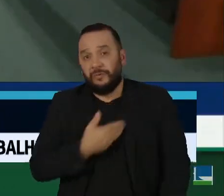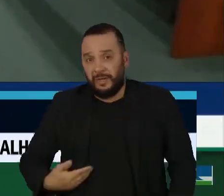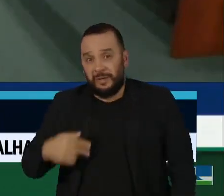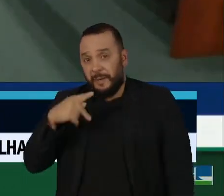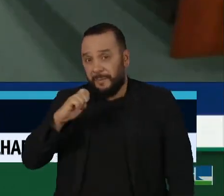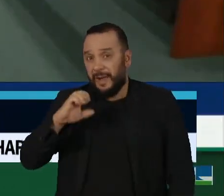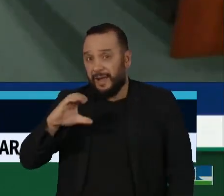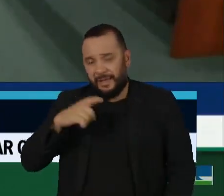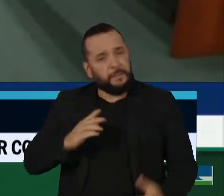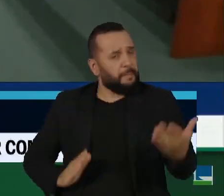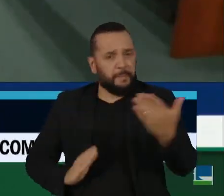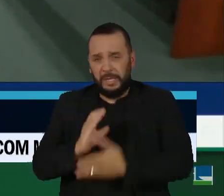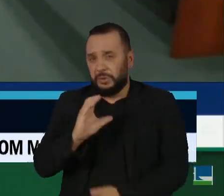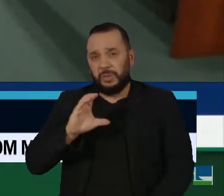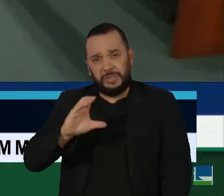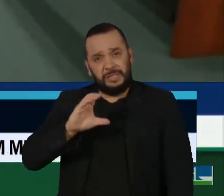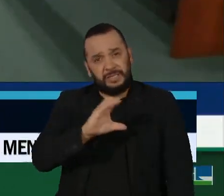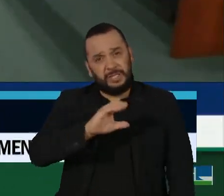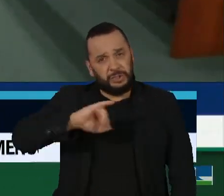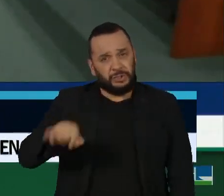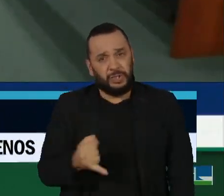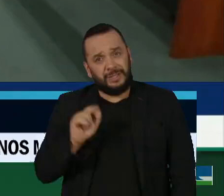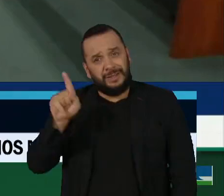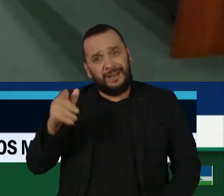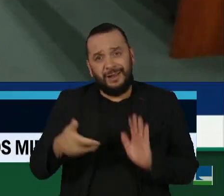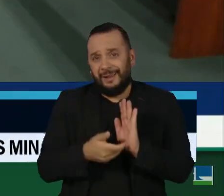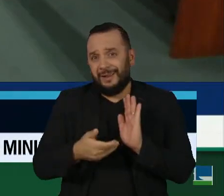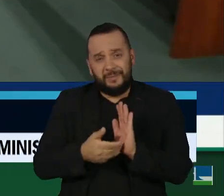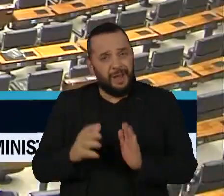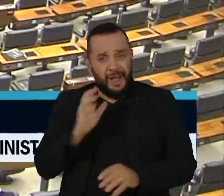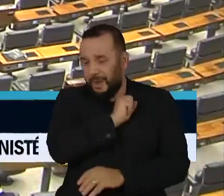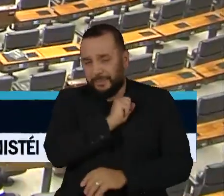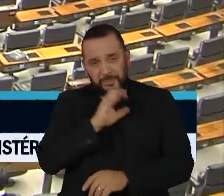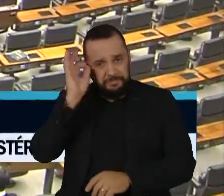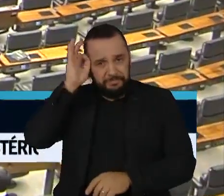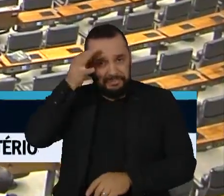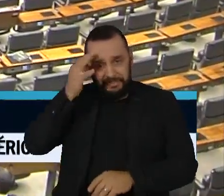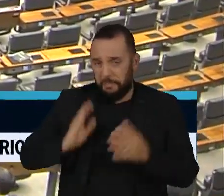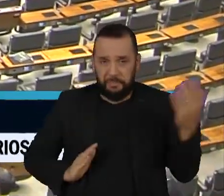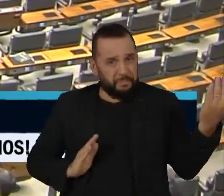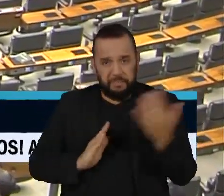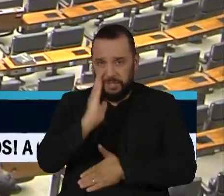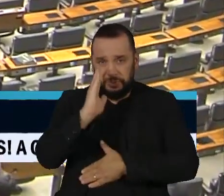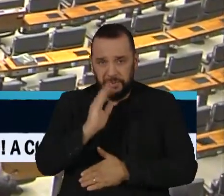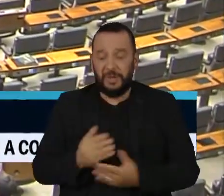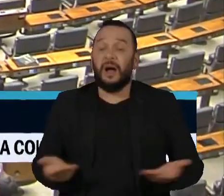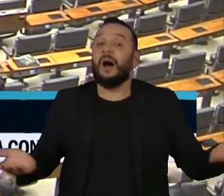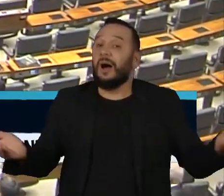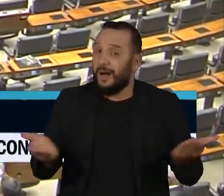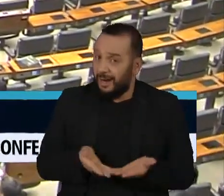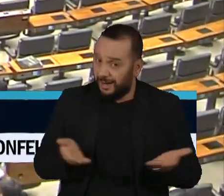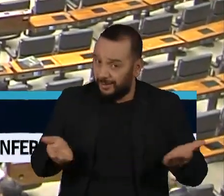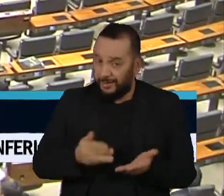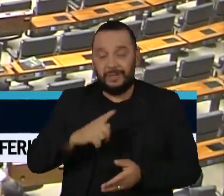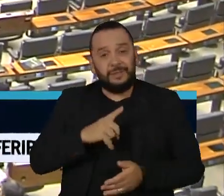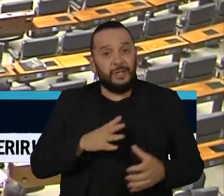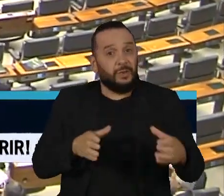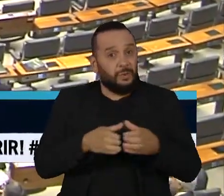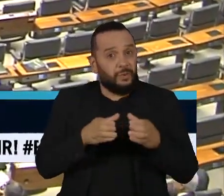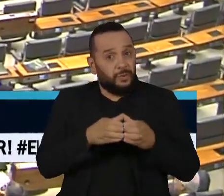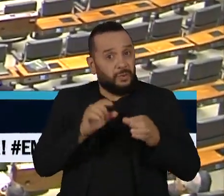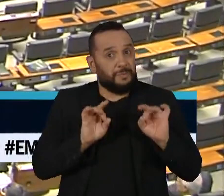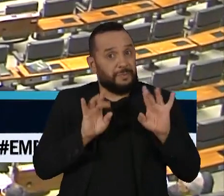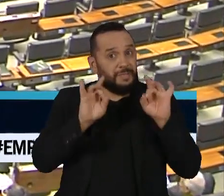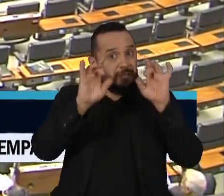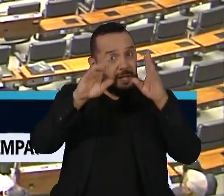Comissão de Constituição e Justiça da Câmara, num primeiro passo. Agora deve ser analisada por uma comissão especial